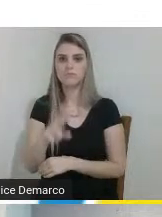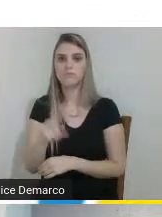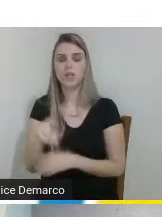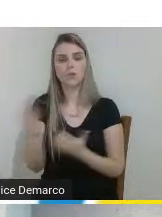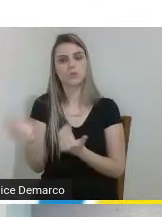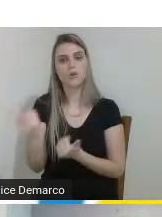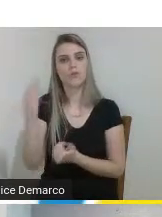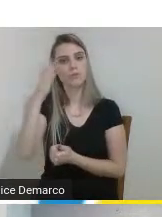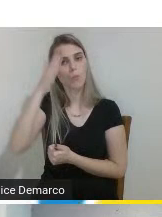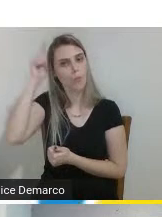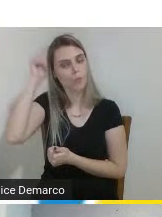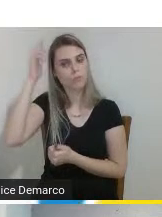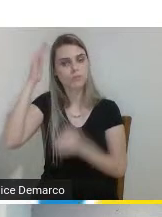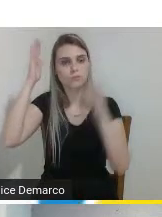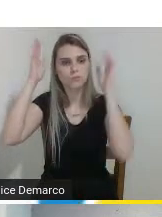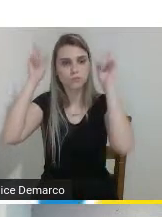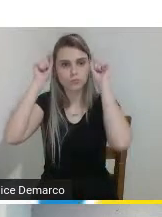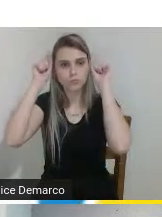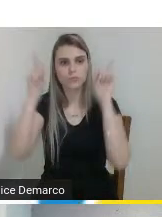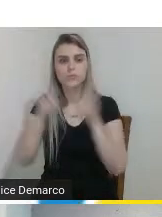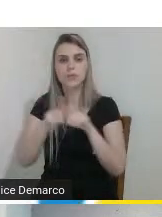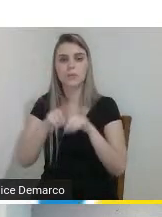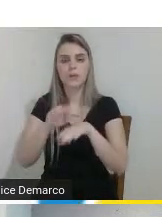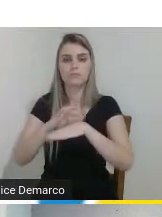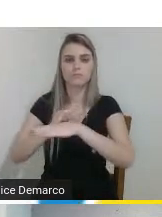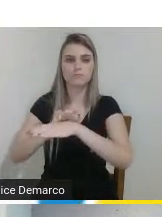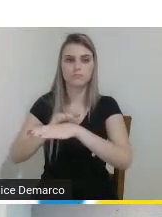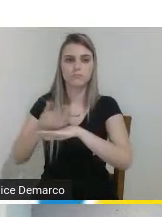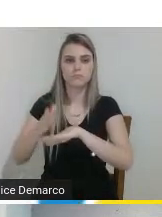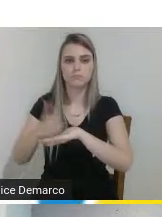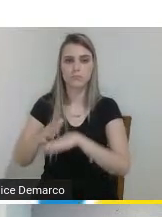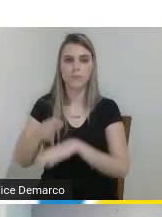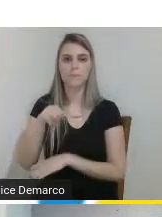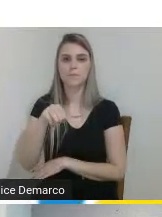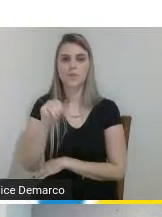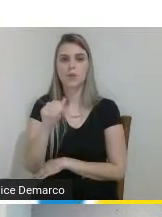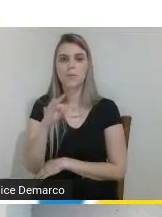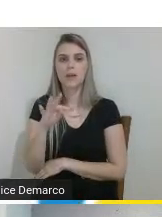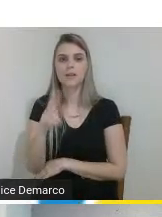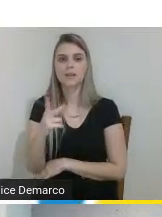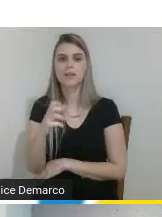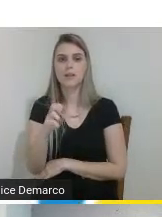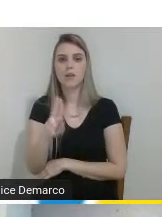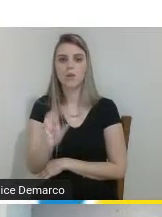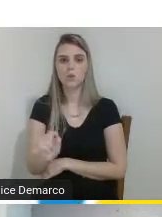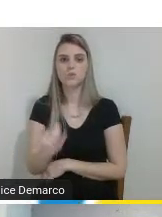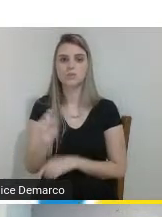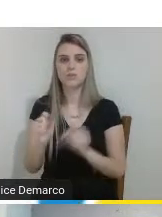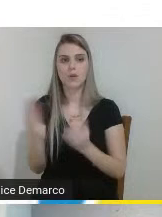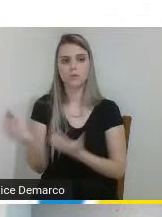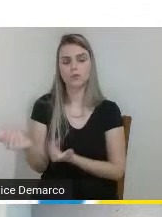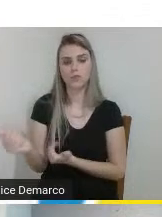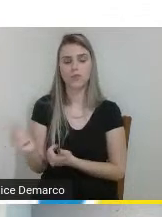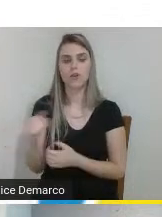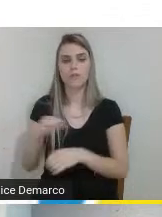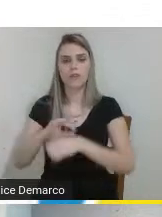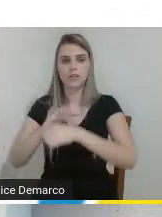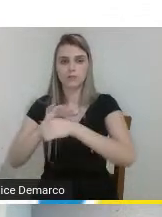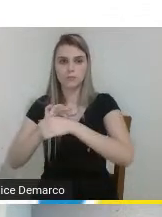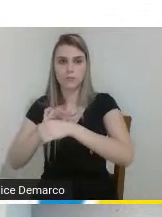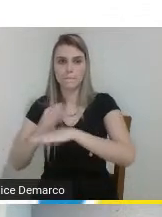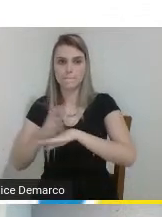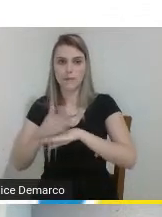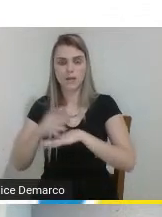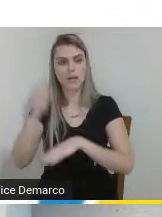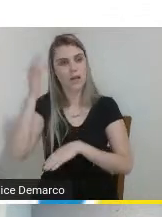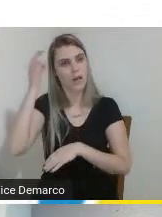pele clara que está usando camiseta branca Matheus Conceição que é um que é um jovem de pele clara cabelo curto e